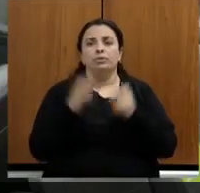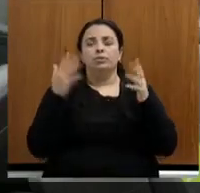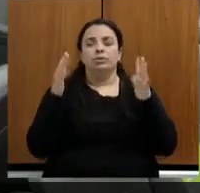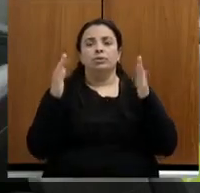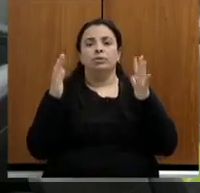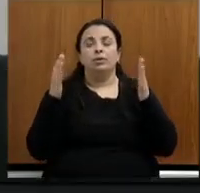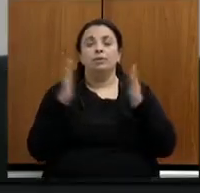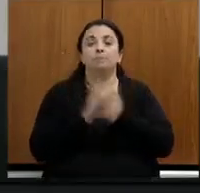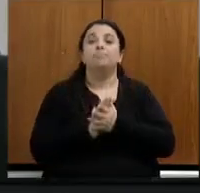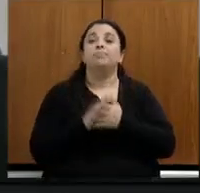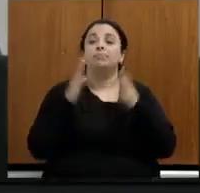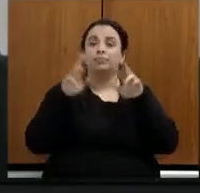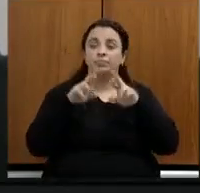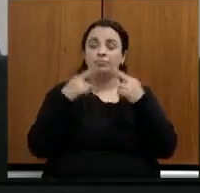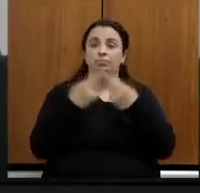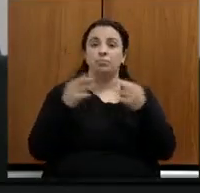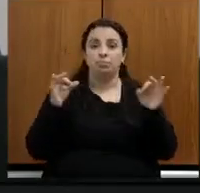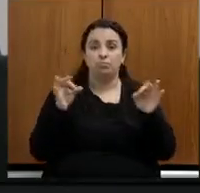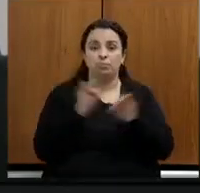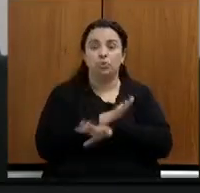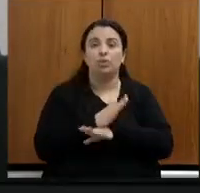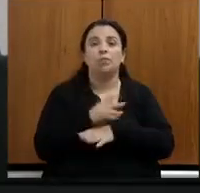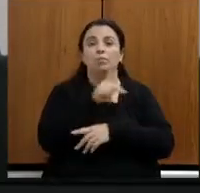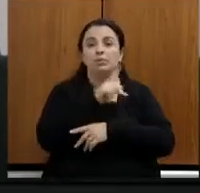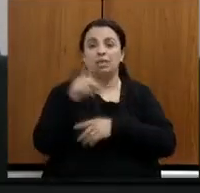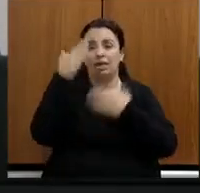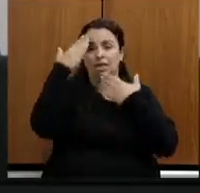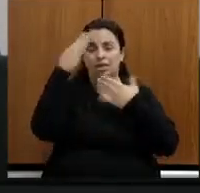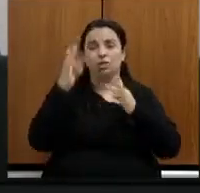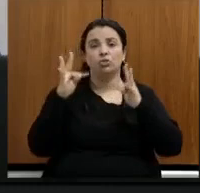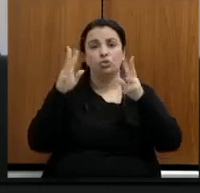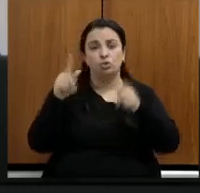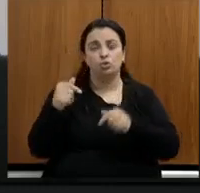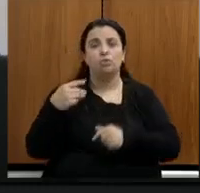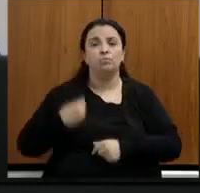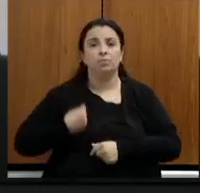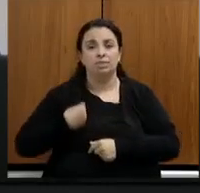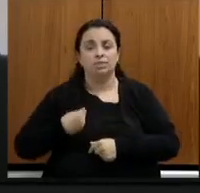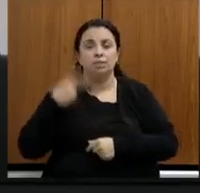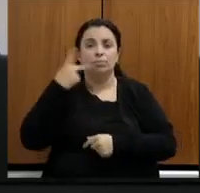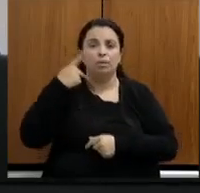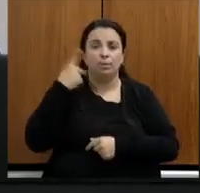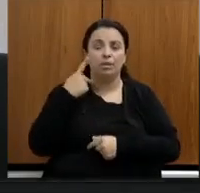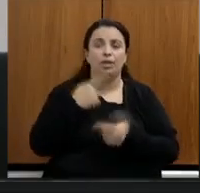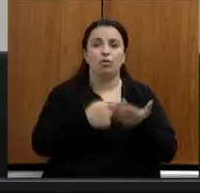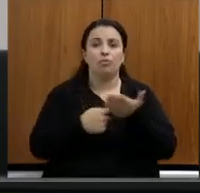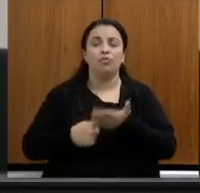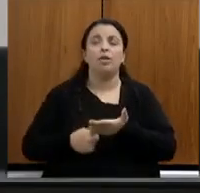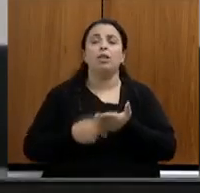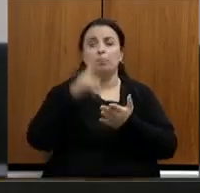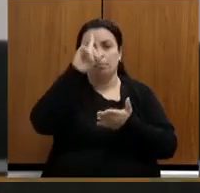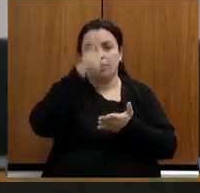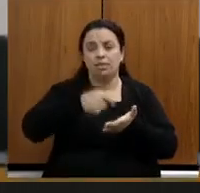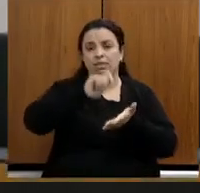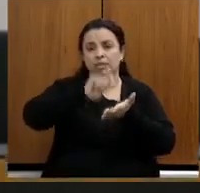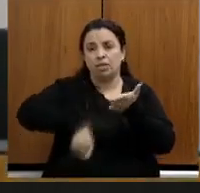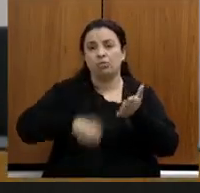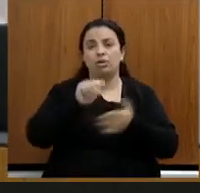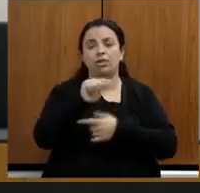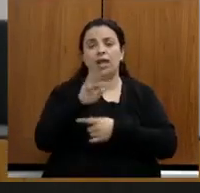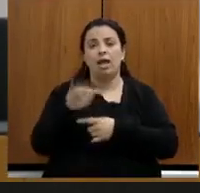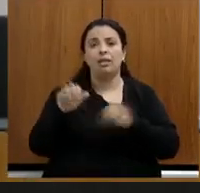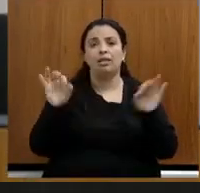cumprida a finalidade da reunião a presidência agradece a presença dos parlamentares dos convidados determina a lavatura da ata e encerra os trabalhos